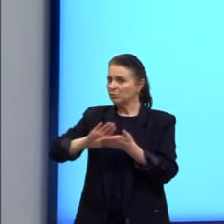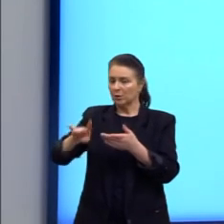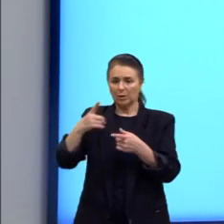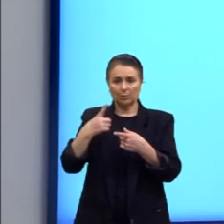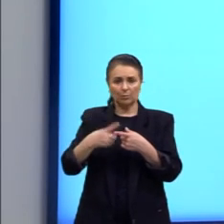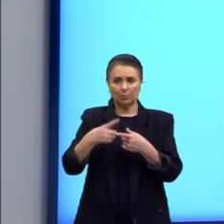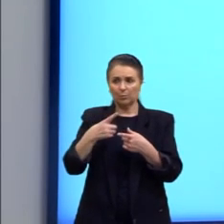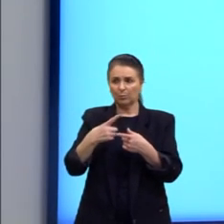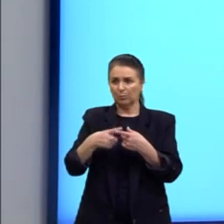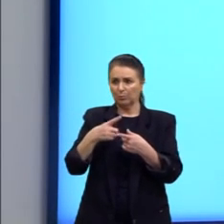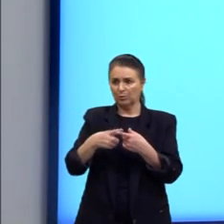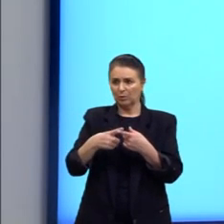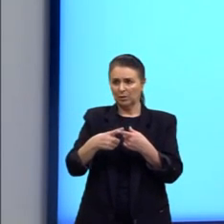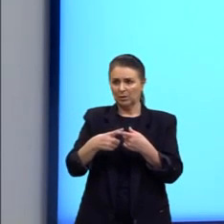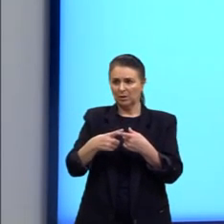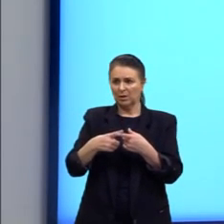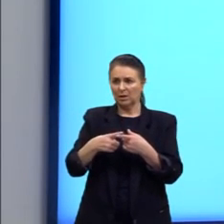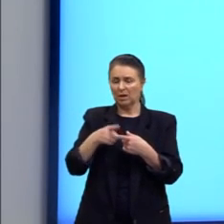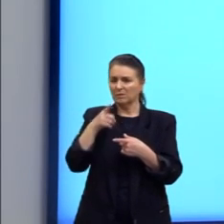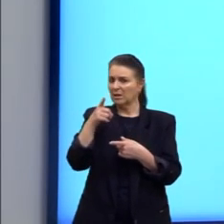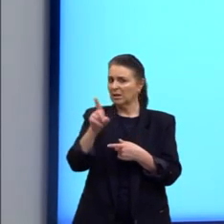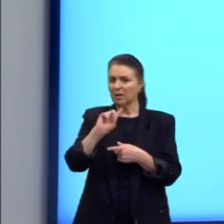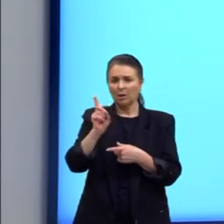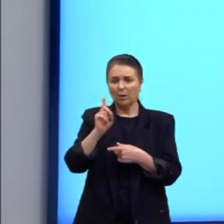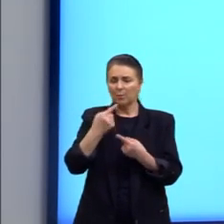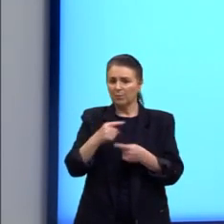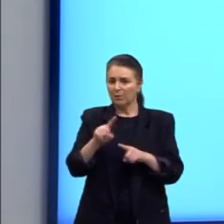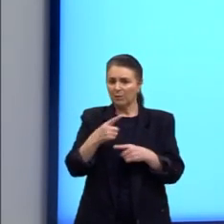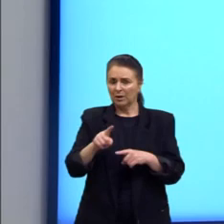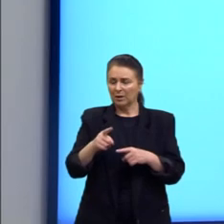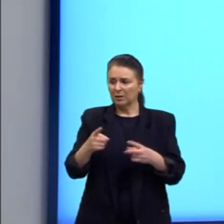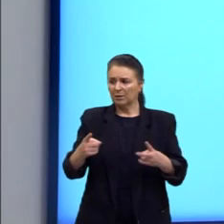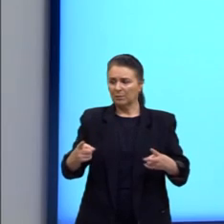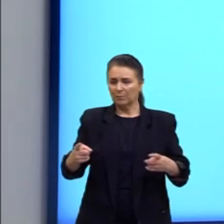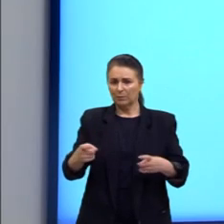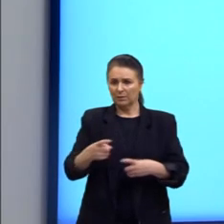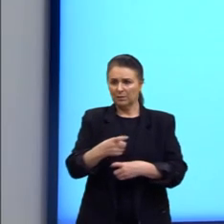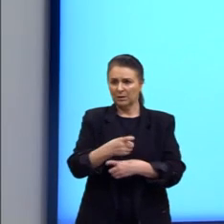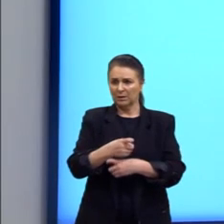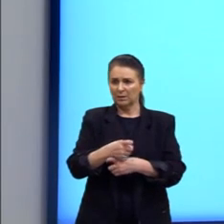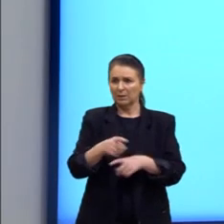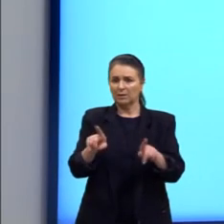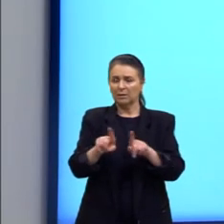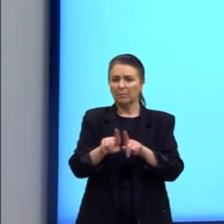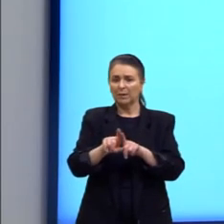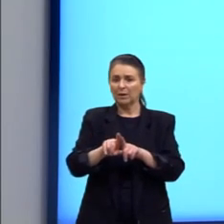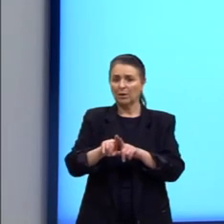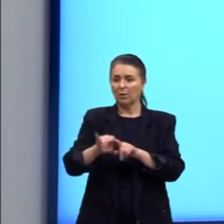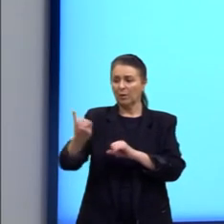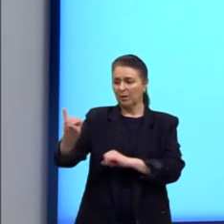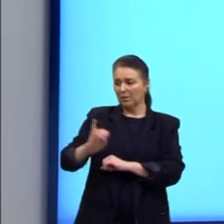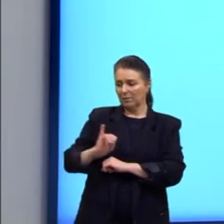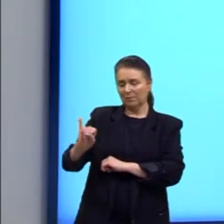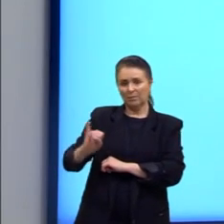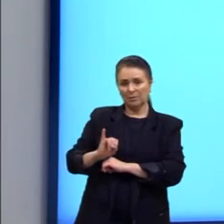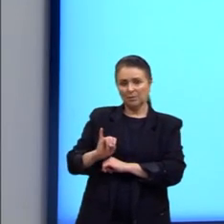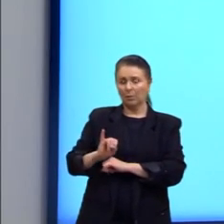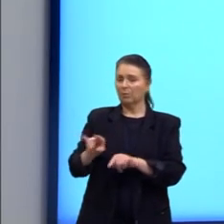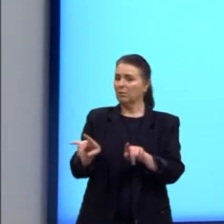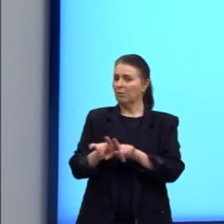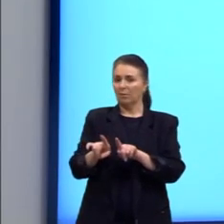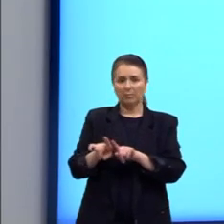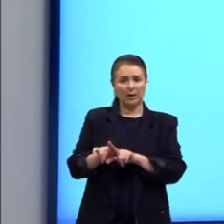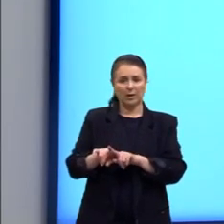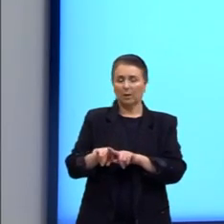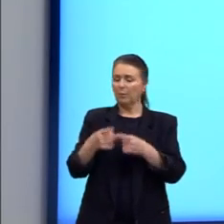essa aqui não é causada por inseto, é causada por bactérias. Aqui também, ó, inflamações foram riscadas porque não é